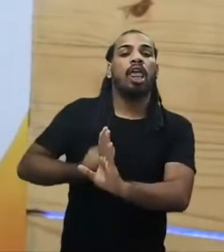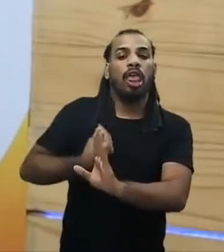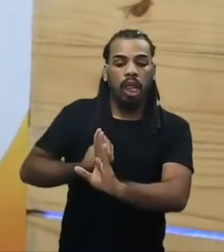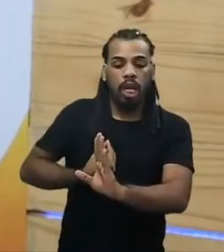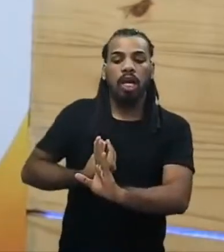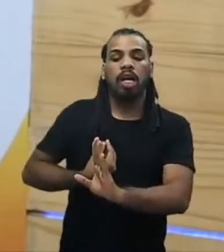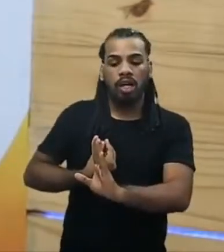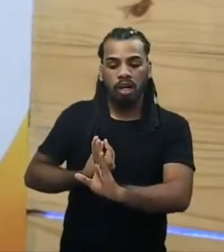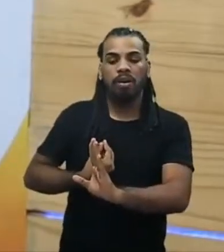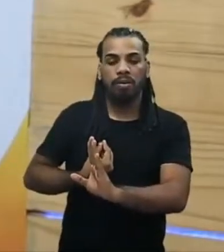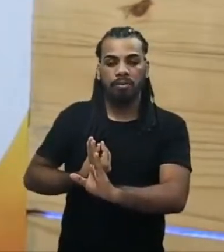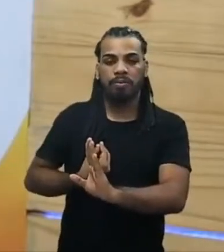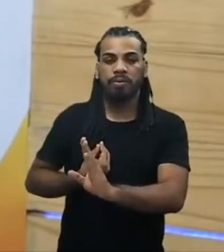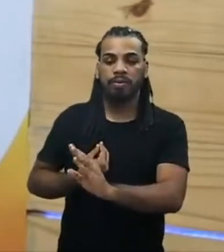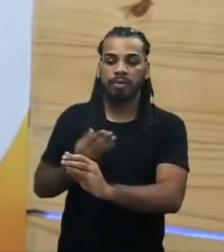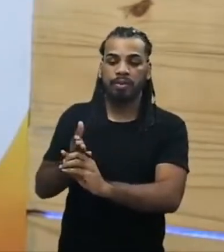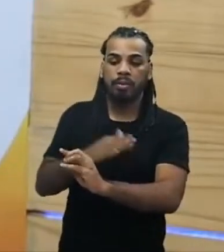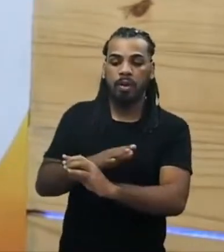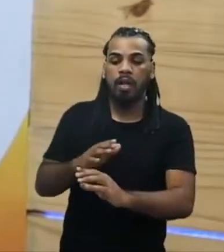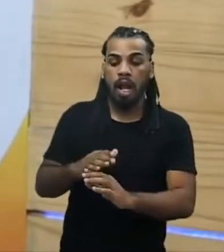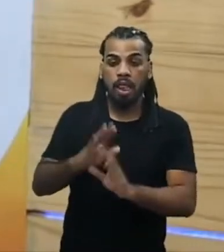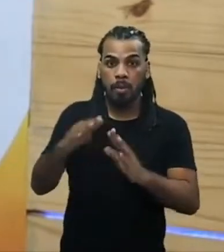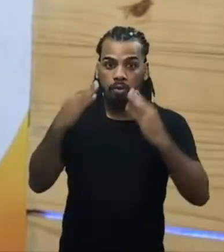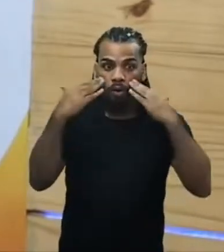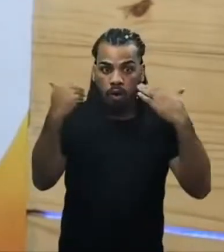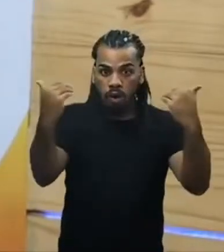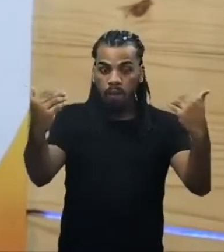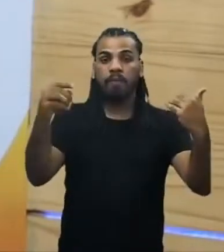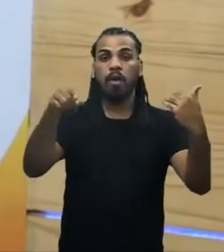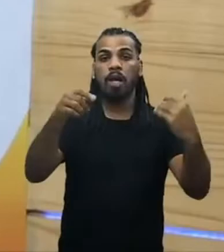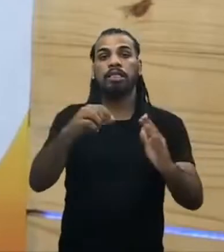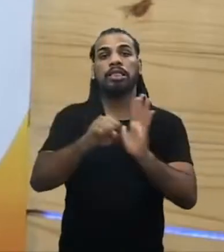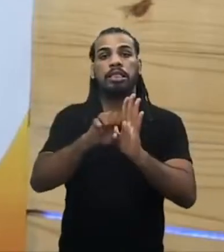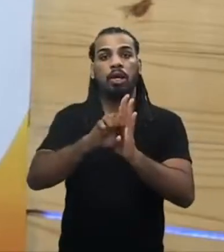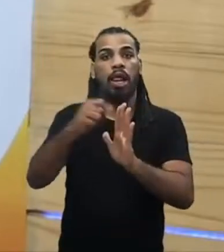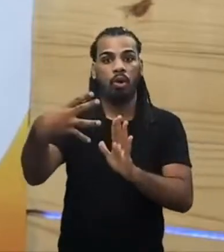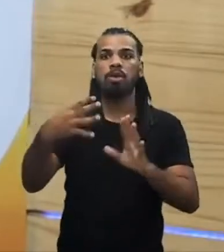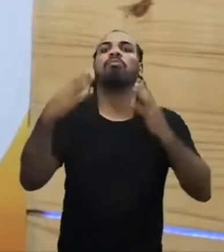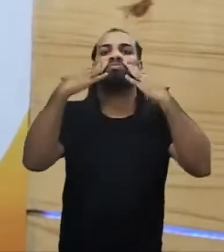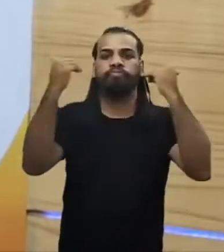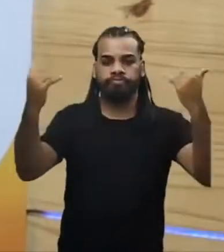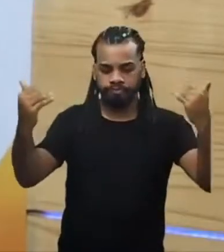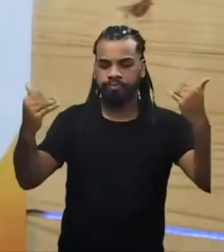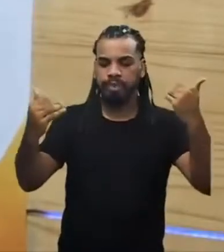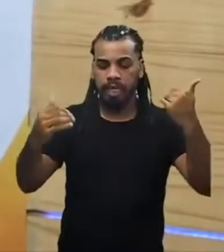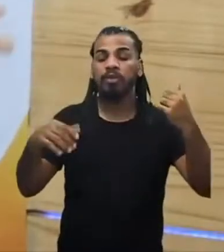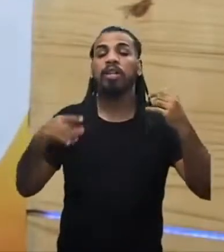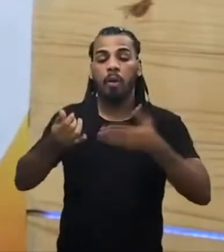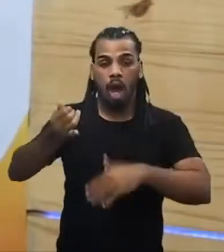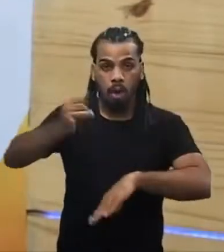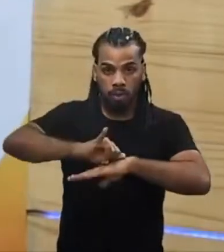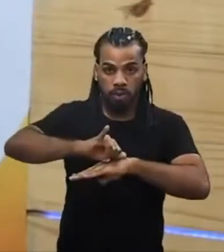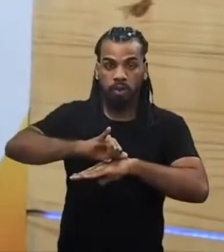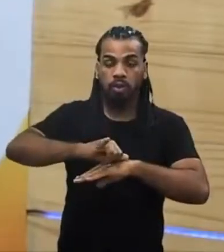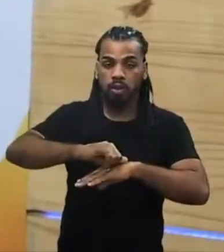esplendor, por volta do século XIV. A capital da civilização e posterior Império Inca era a cidade